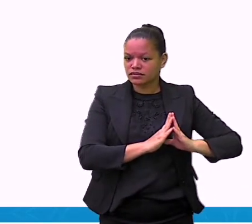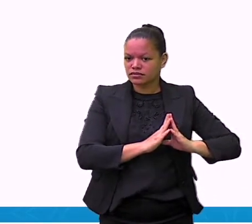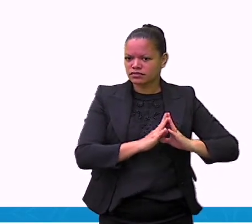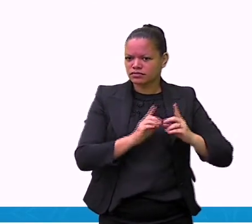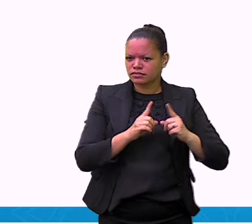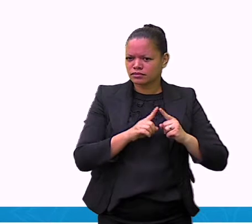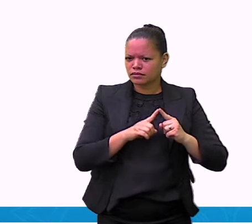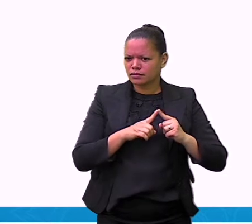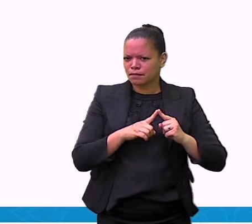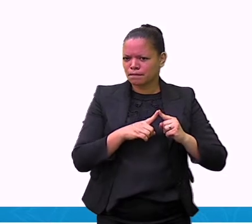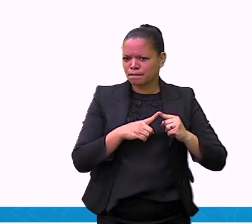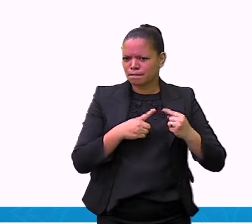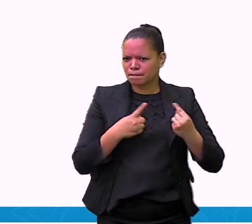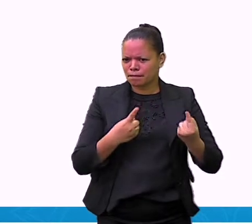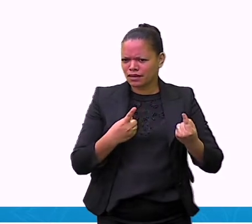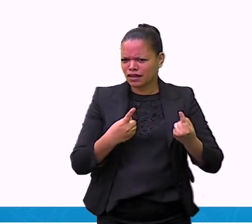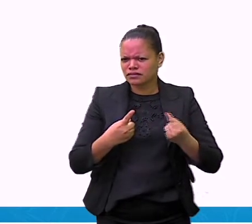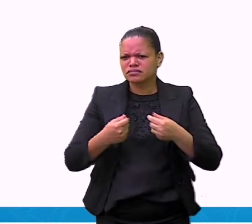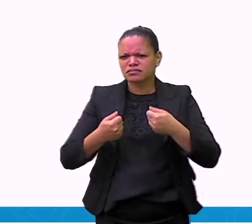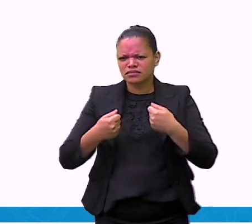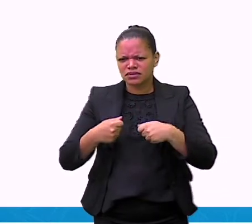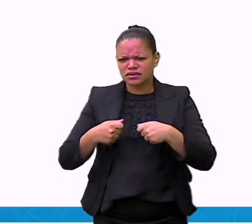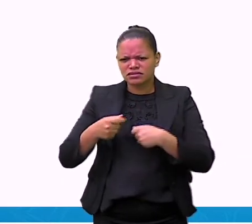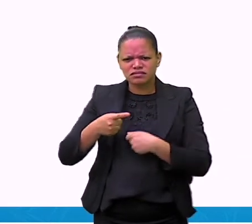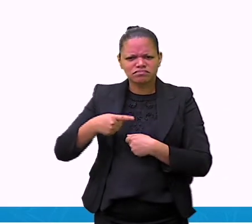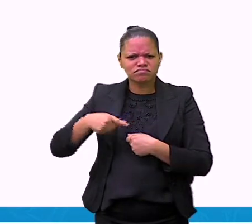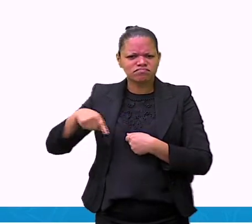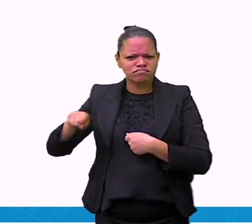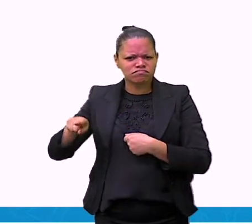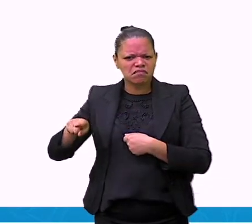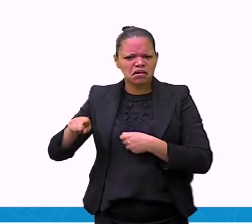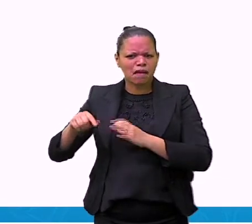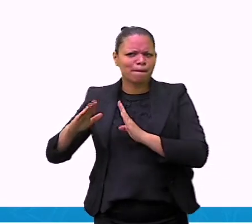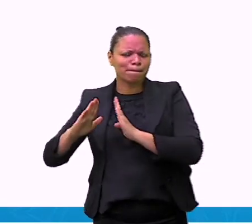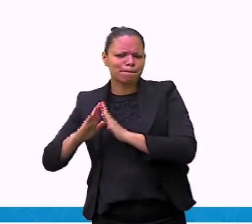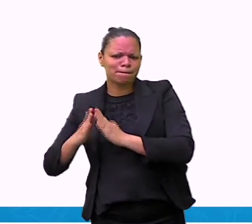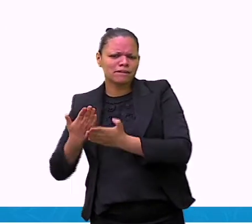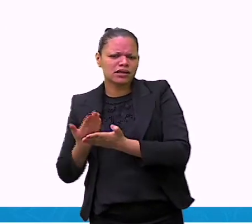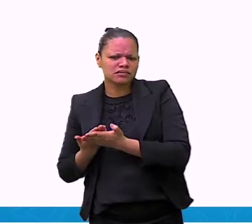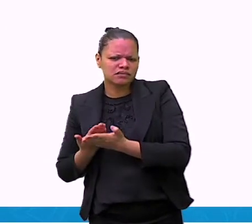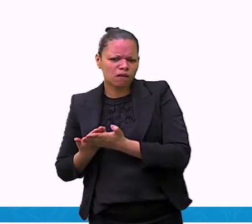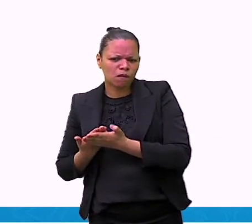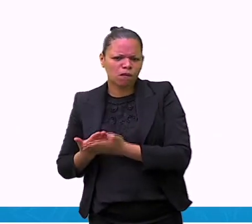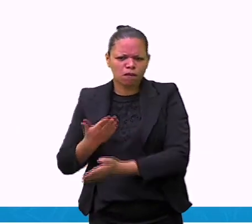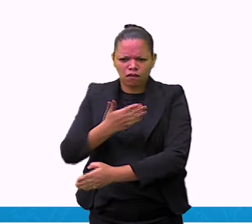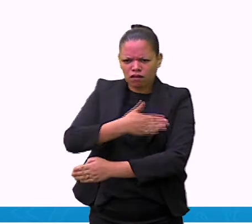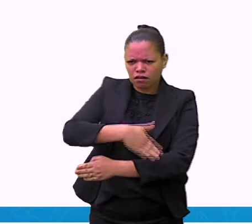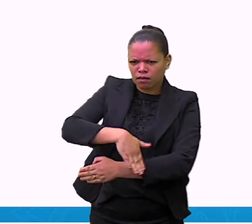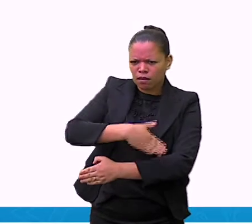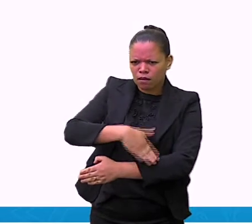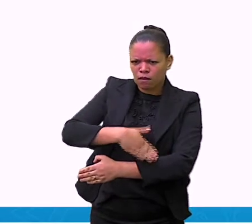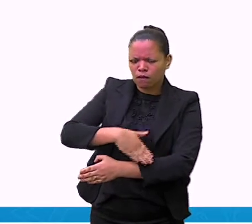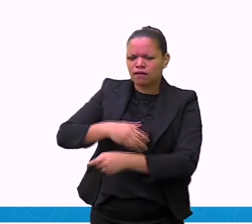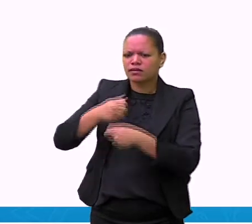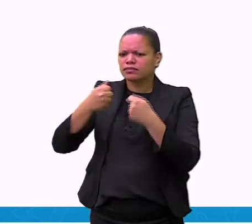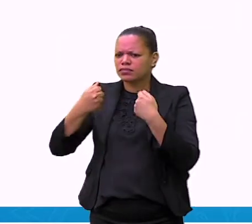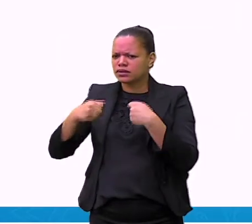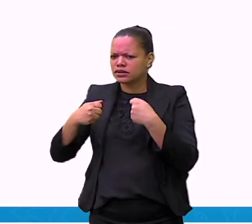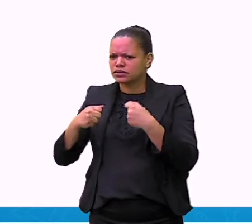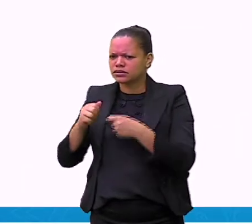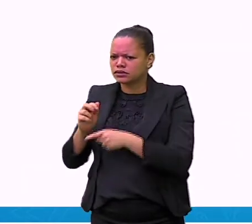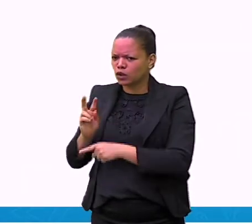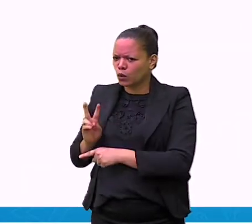somente para voltar para a escola. As recomendações são as mesmas. Devemos ficar em